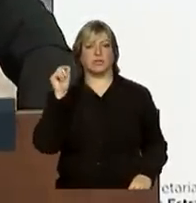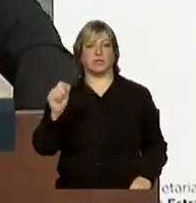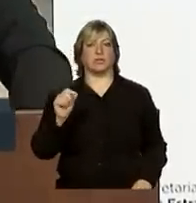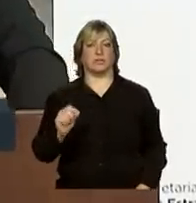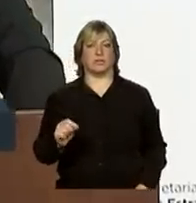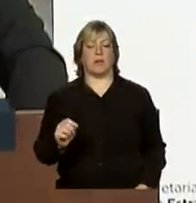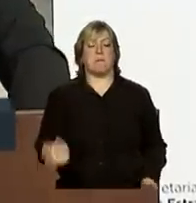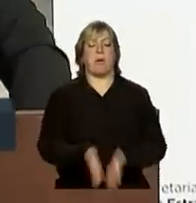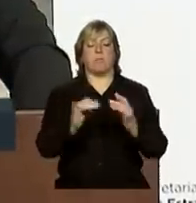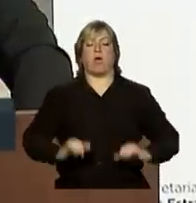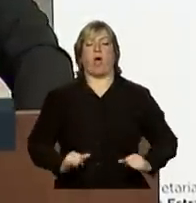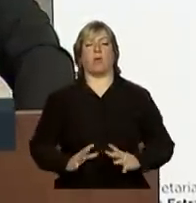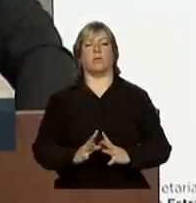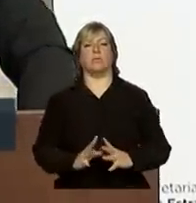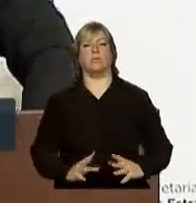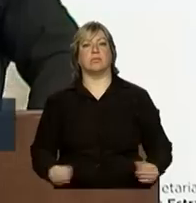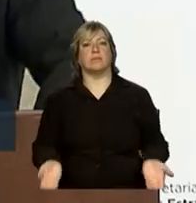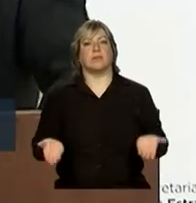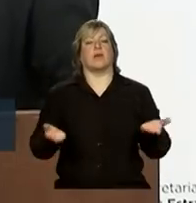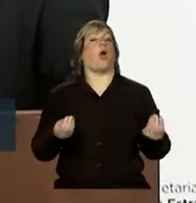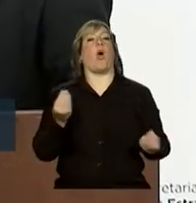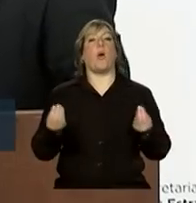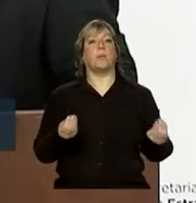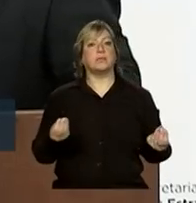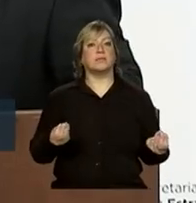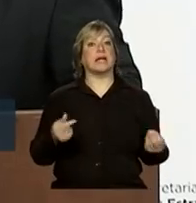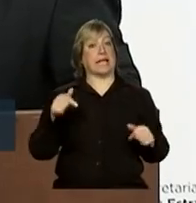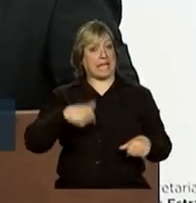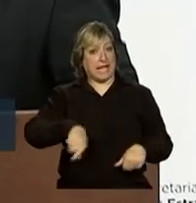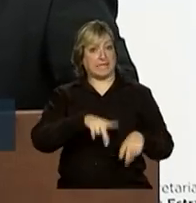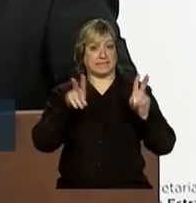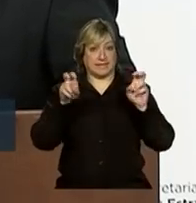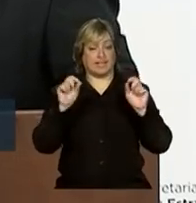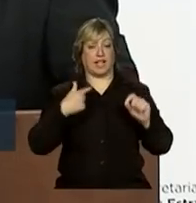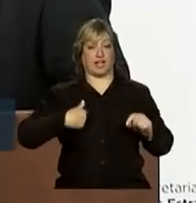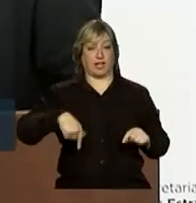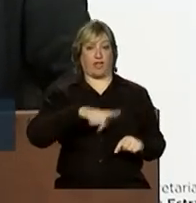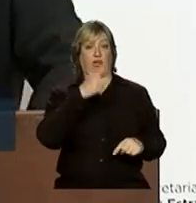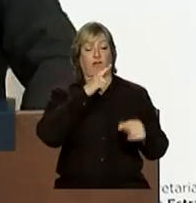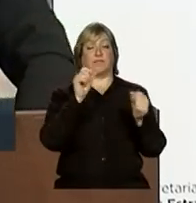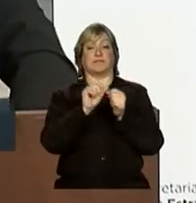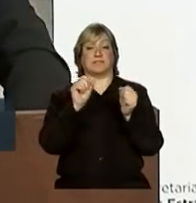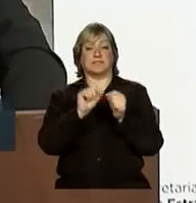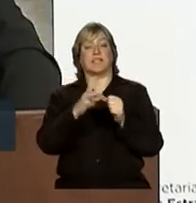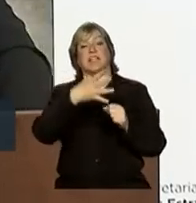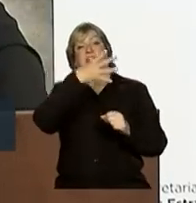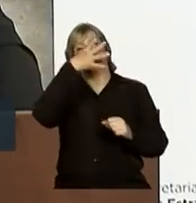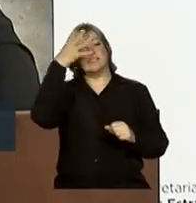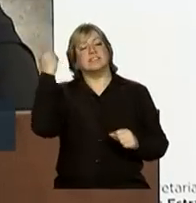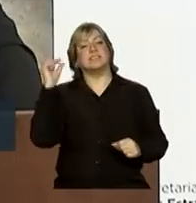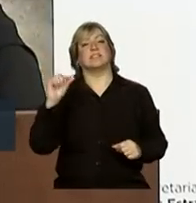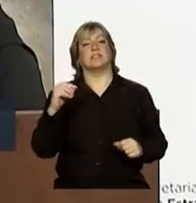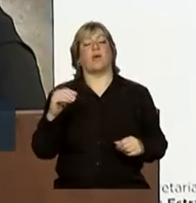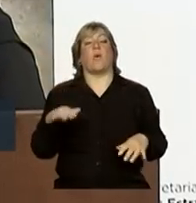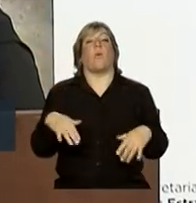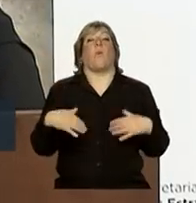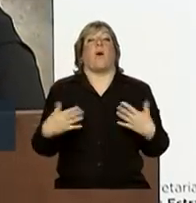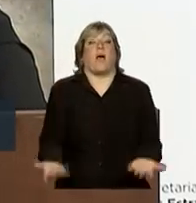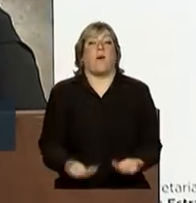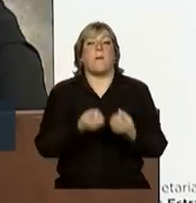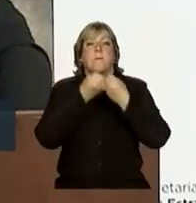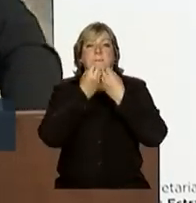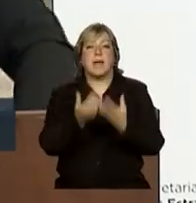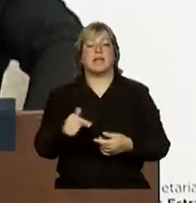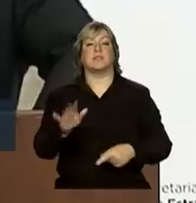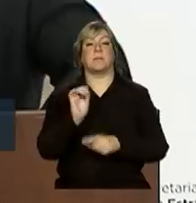da pobreza absoluta, né? E são questões que a gente acaba fazendo e vai esquecendo de qual é o benefício que isso